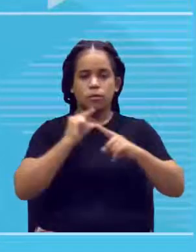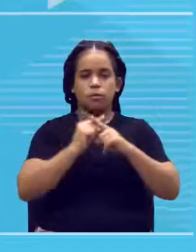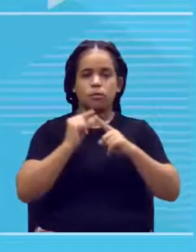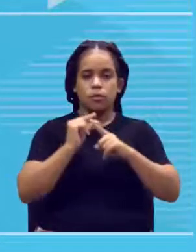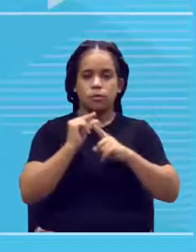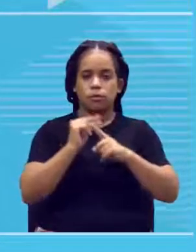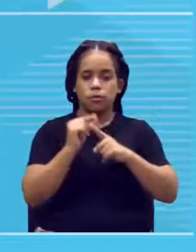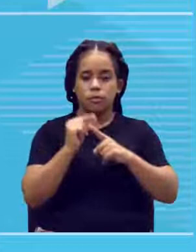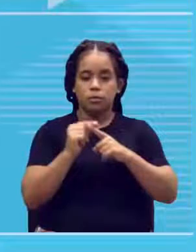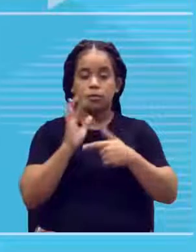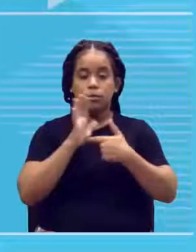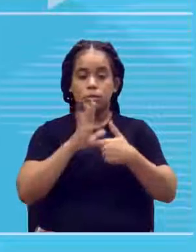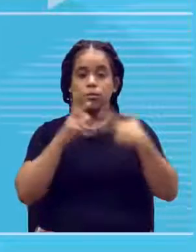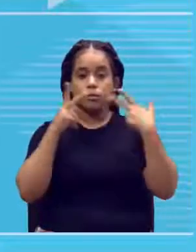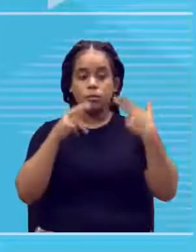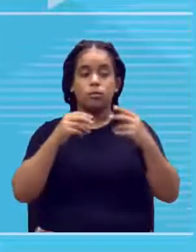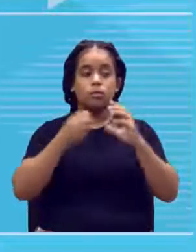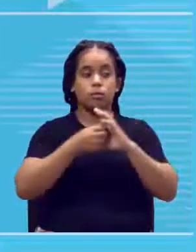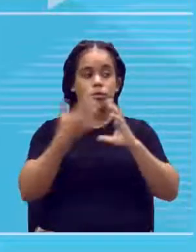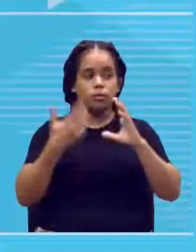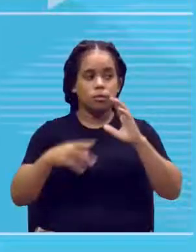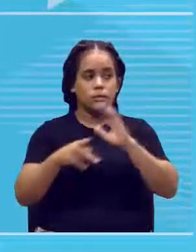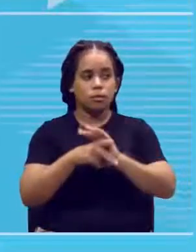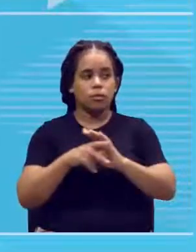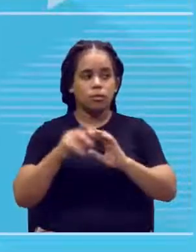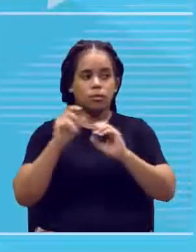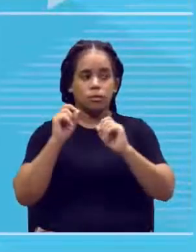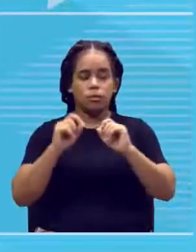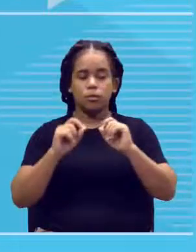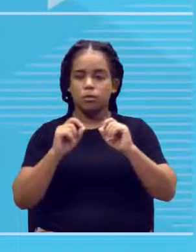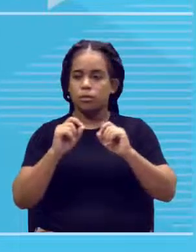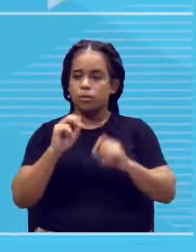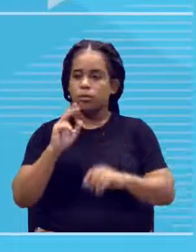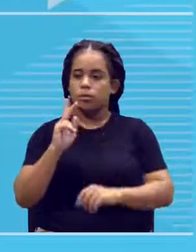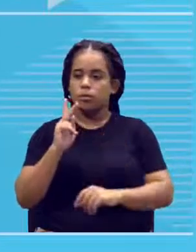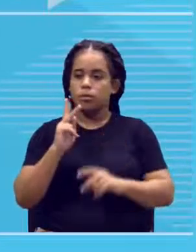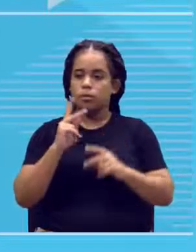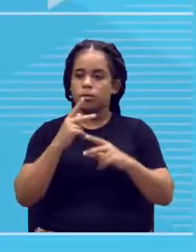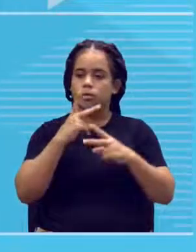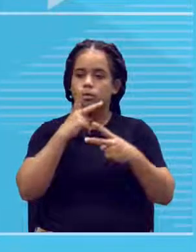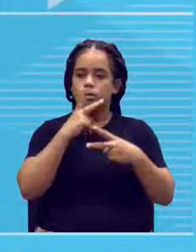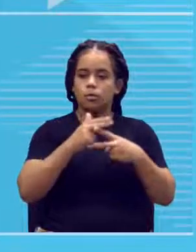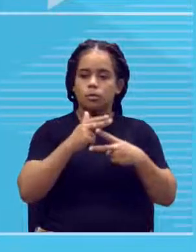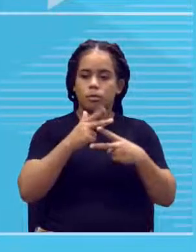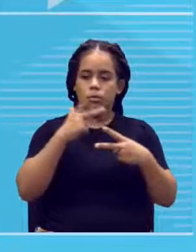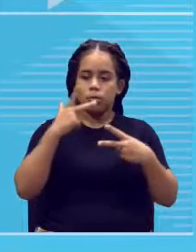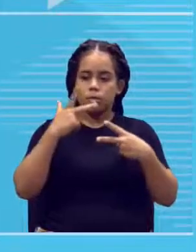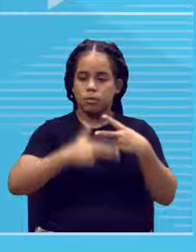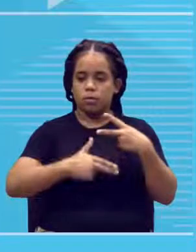característica são iguais. Eles são homozigotos, homo é de igual.